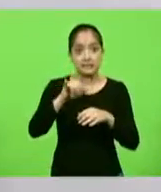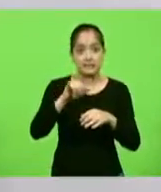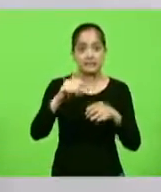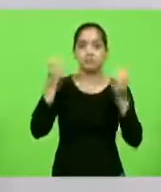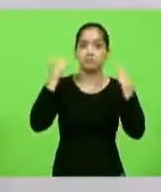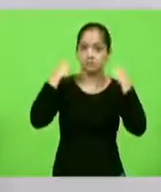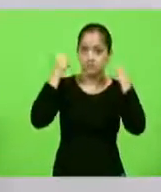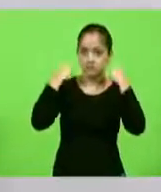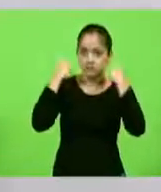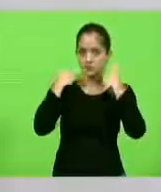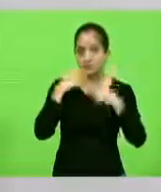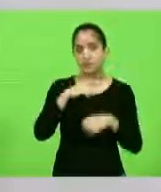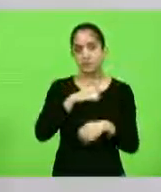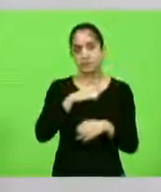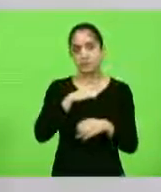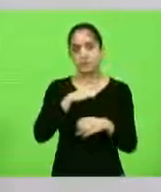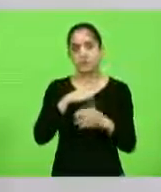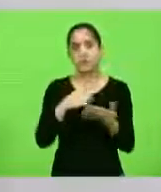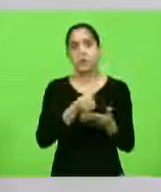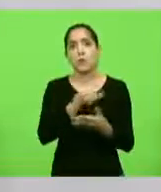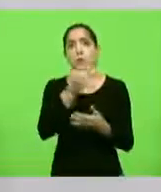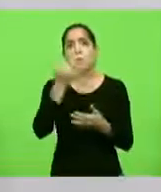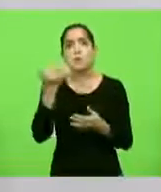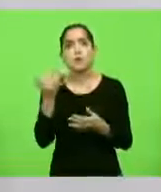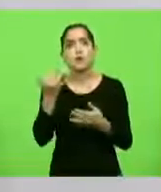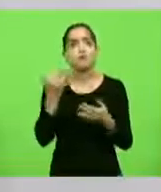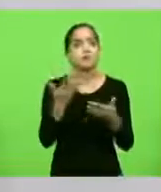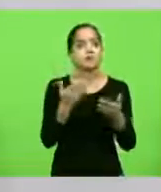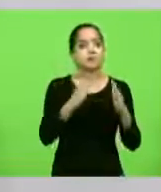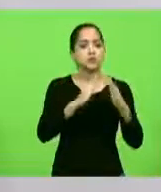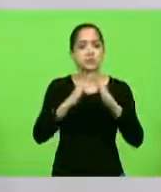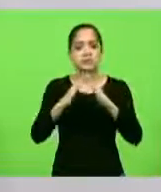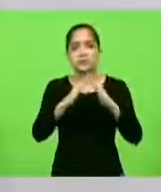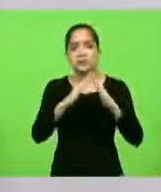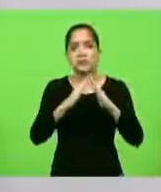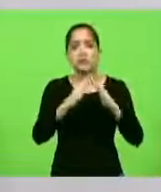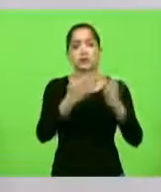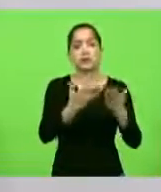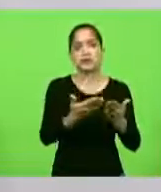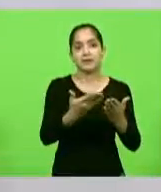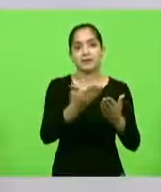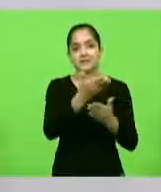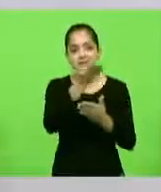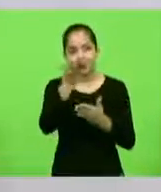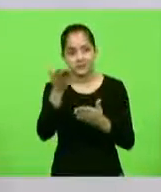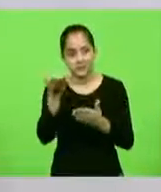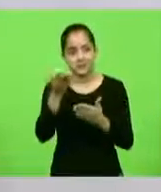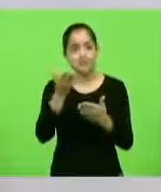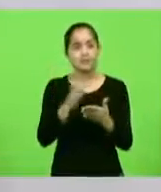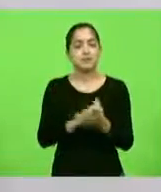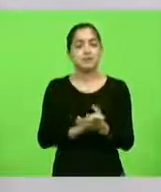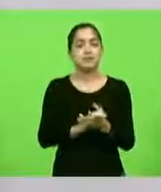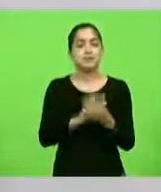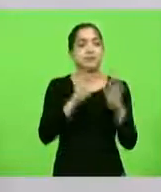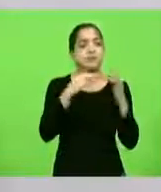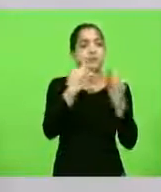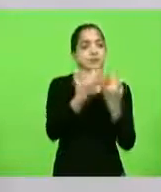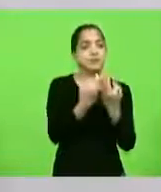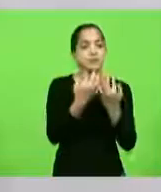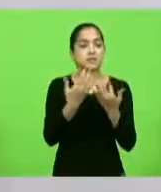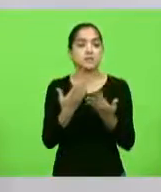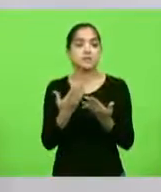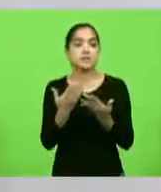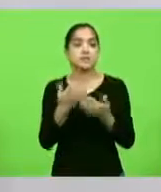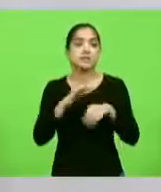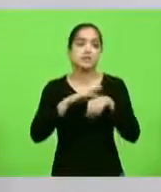físico. quantas pessoas de hoje dentro dos lares de todos nós, dos lares dos senhores deputados, das senhoras deputadas, quantas pessoas têm